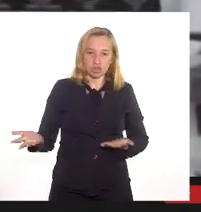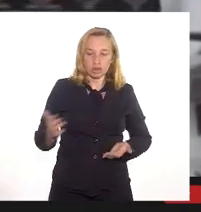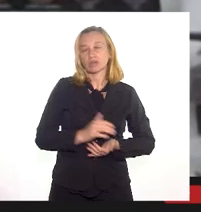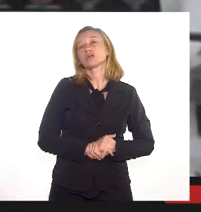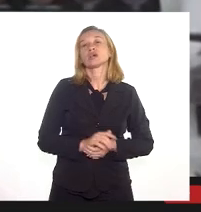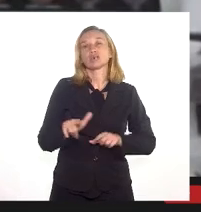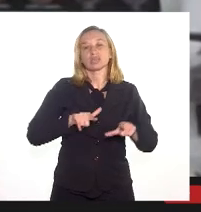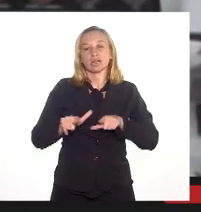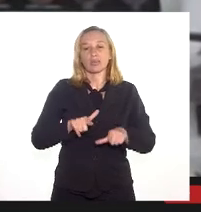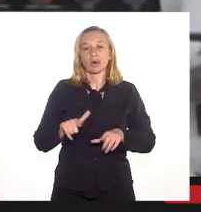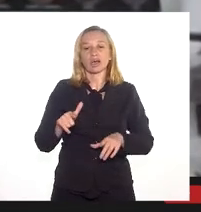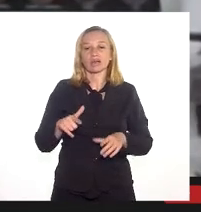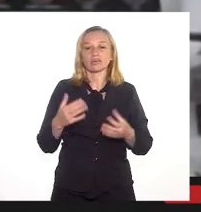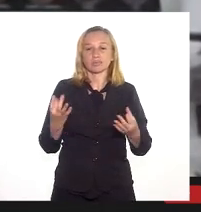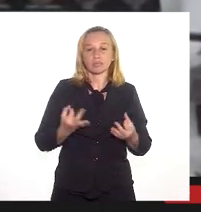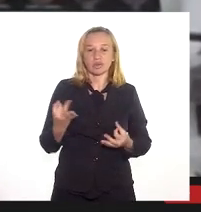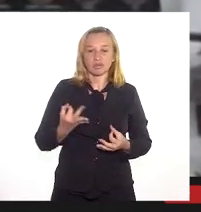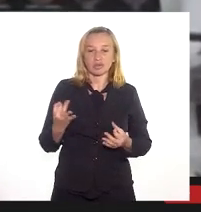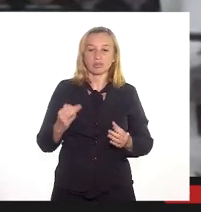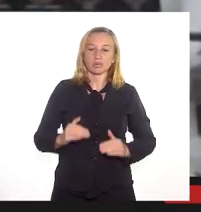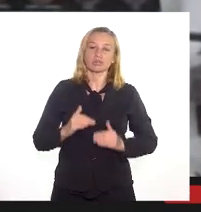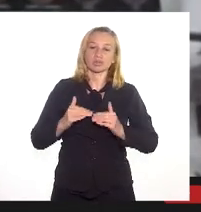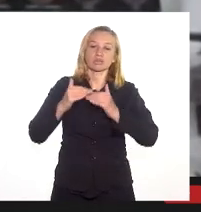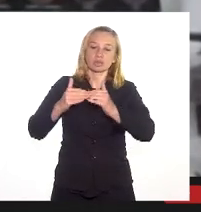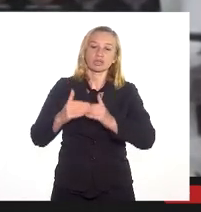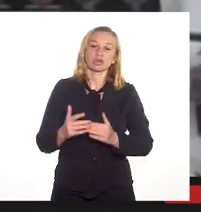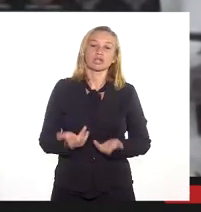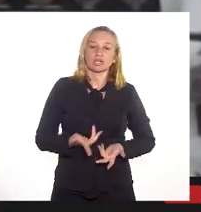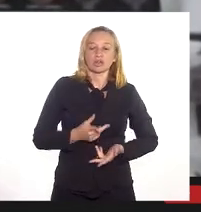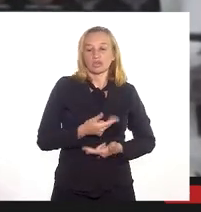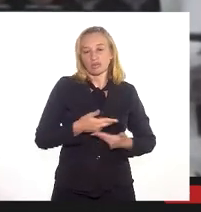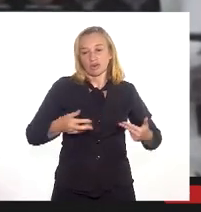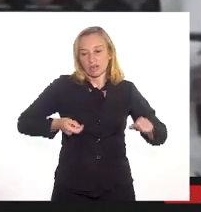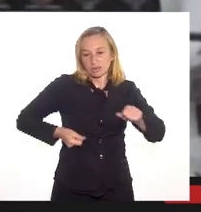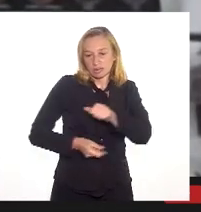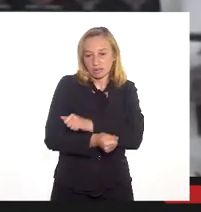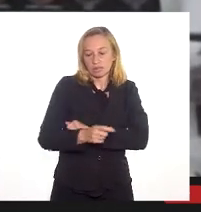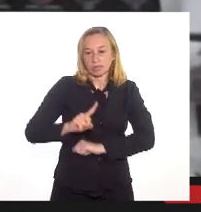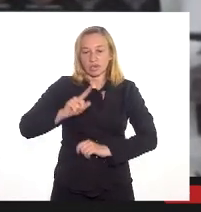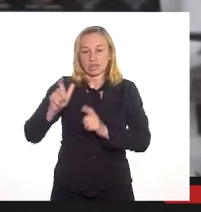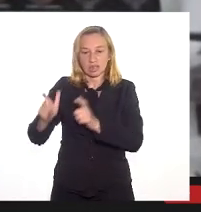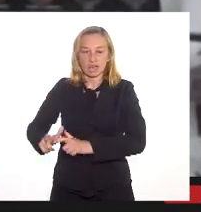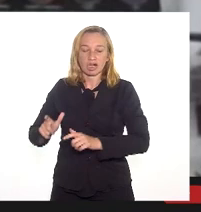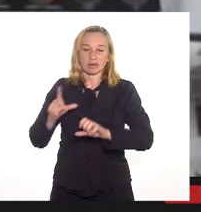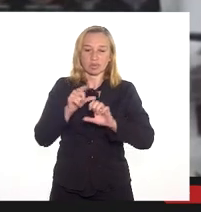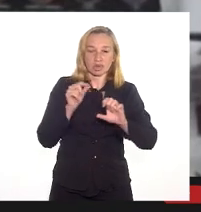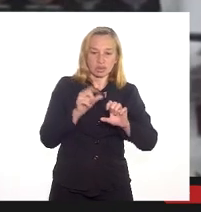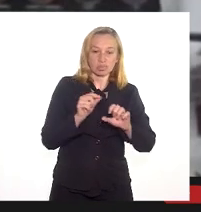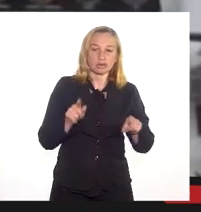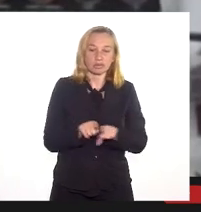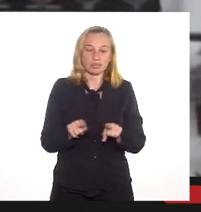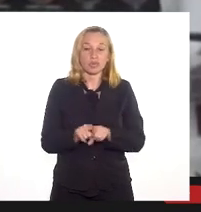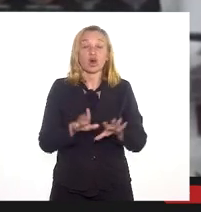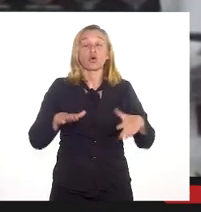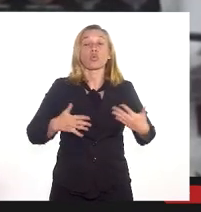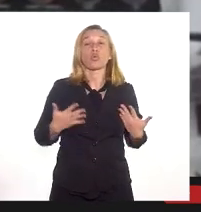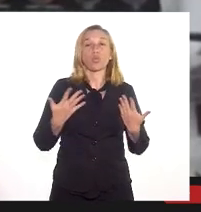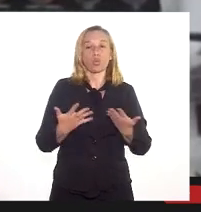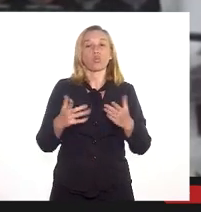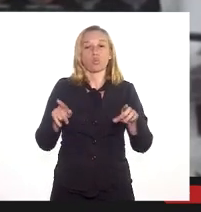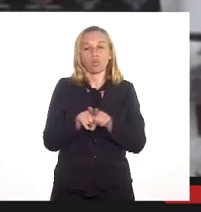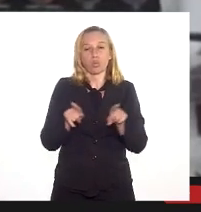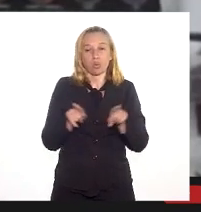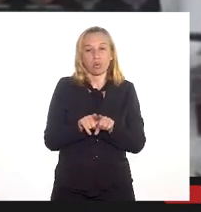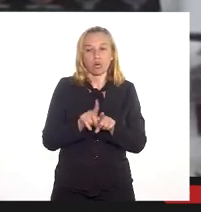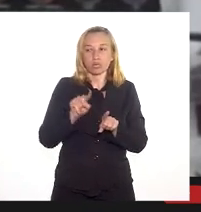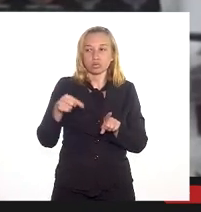excelente trabalho e consiga realmente estar alavancando diversos empreendimentos para essa área. Agora, qual é também